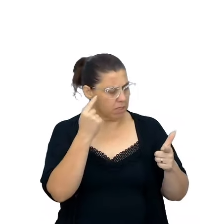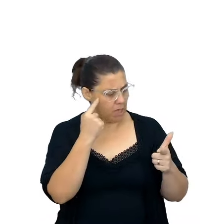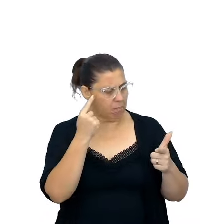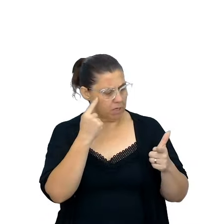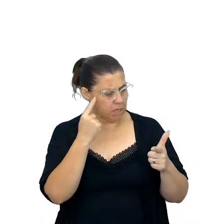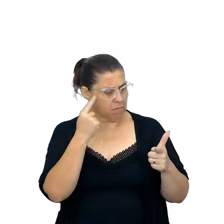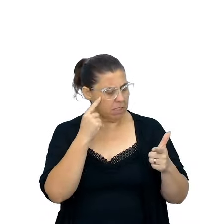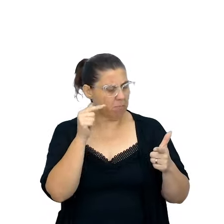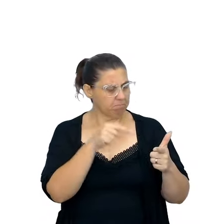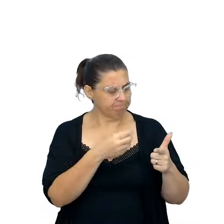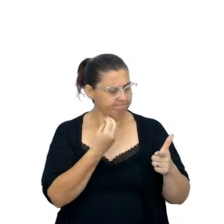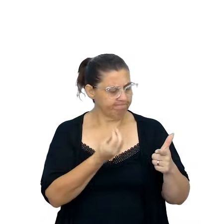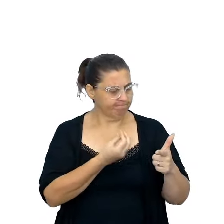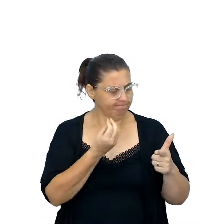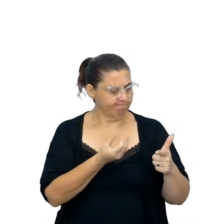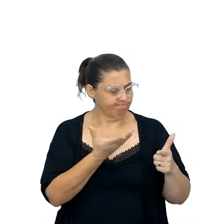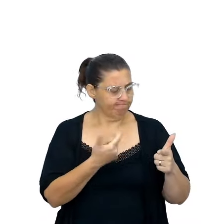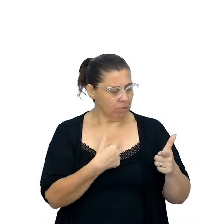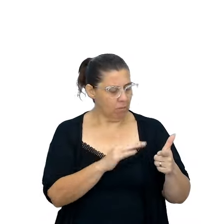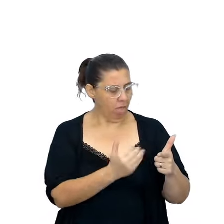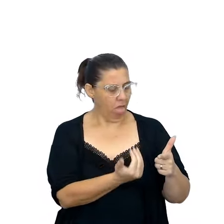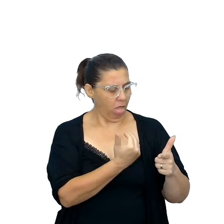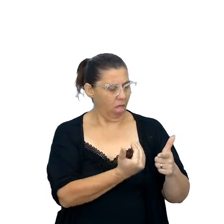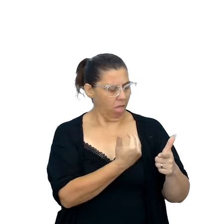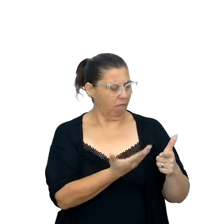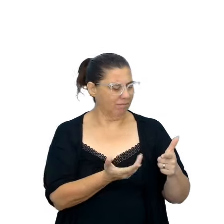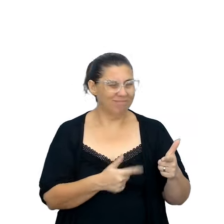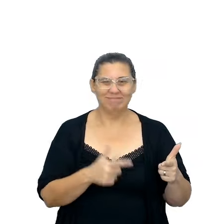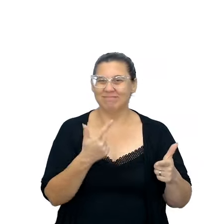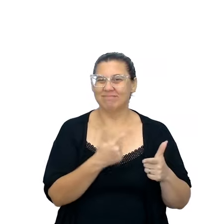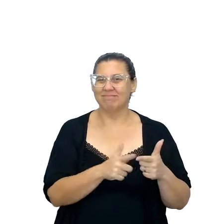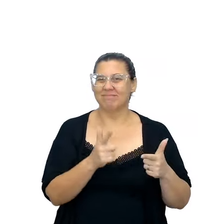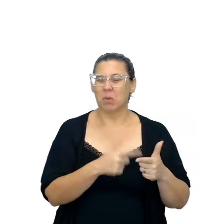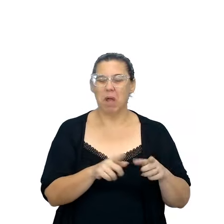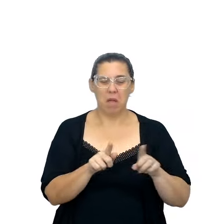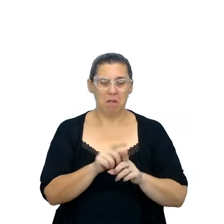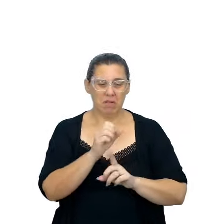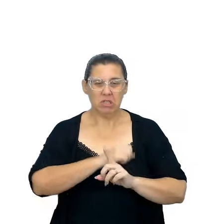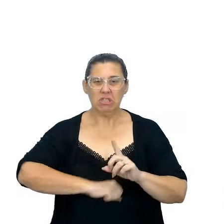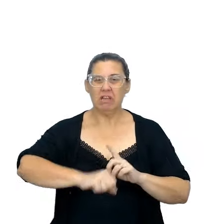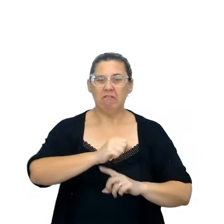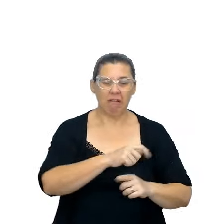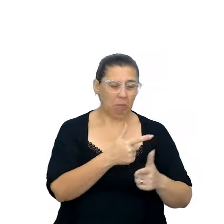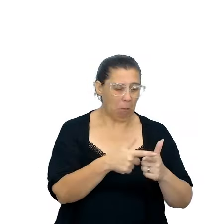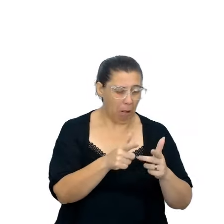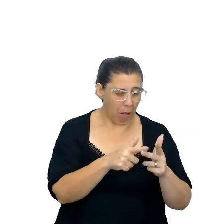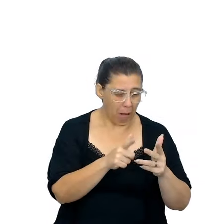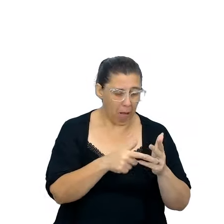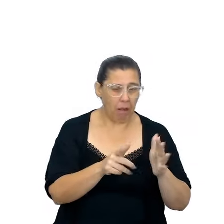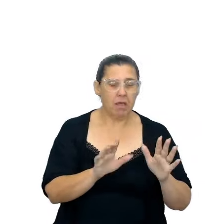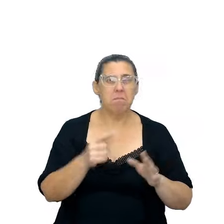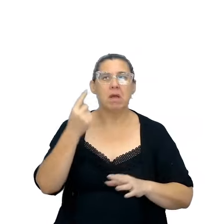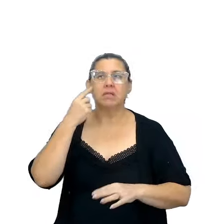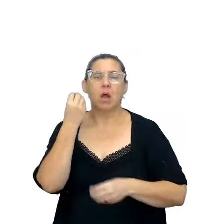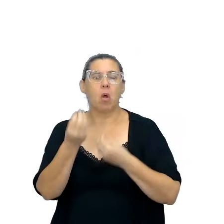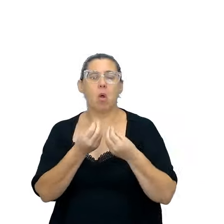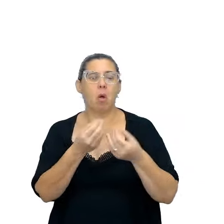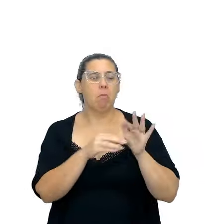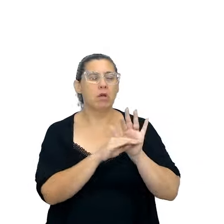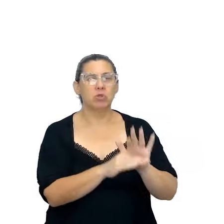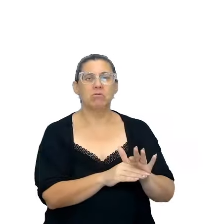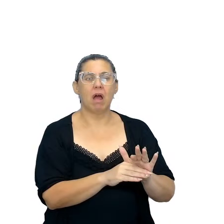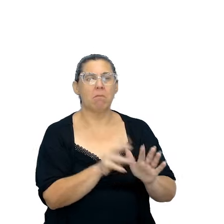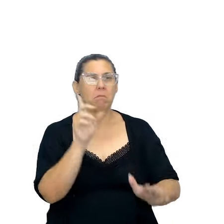determinados problemas que a minha aflige, aflige a sociedade ou a minha comunidade, e aí pensar em soluções,